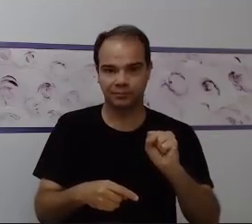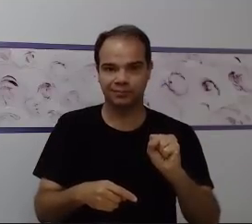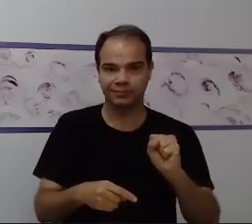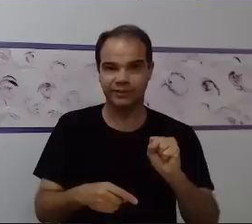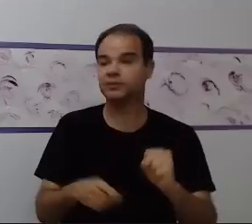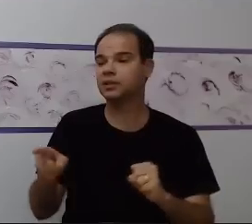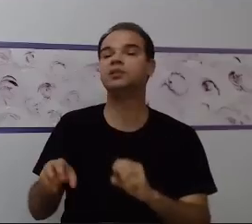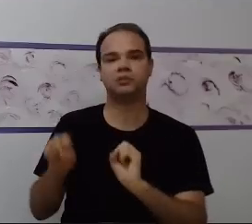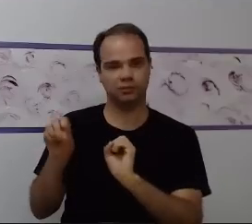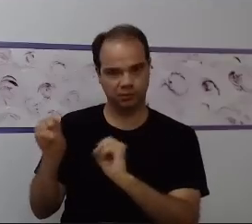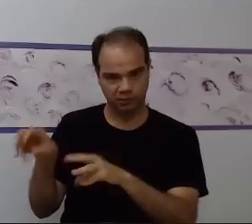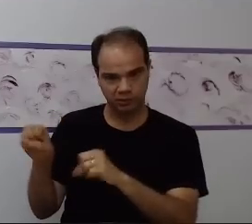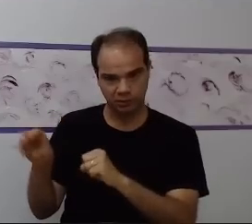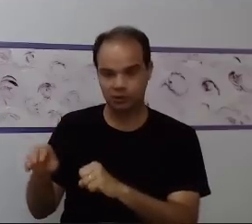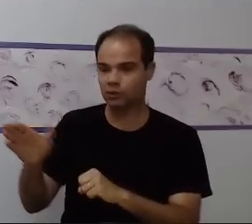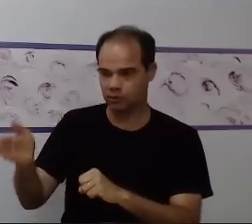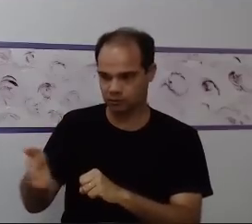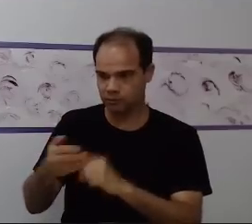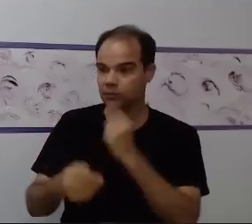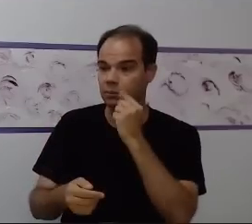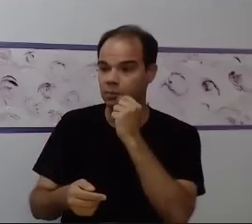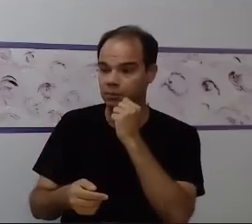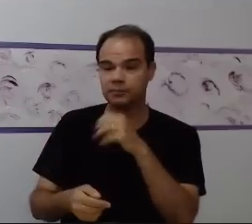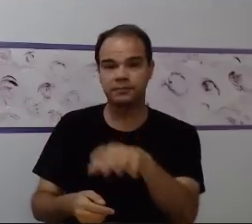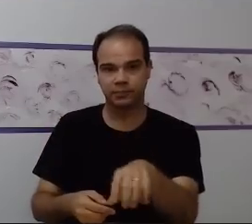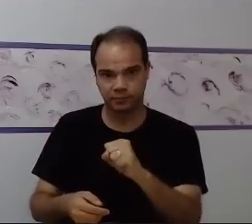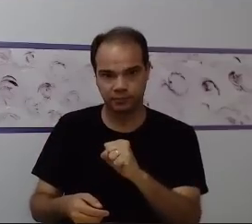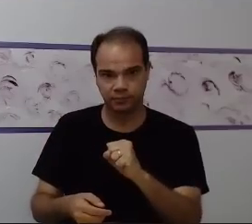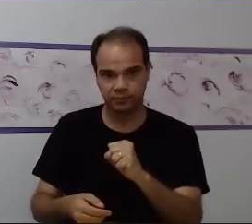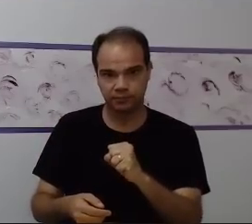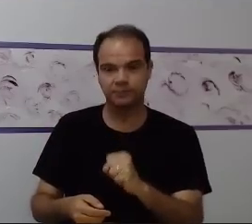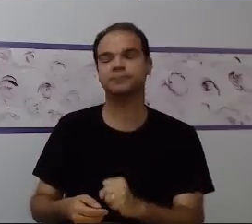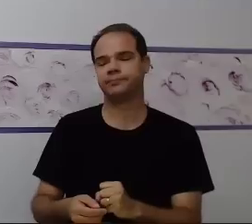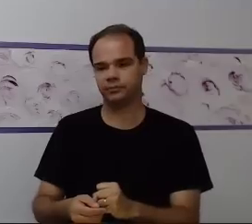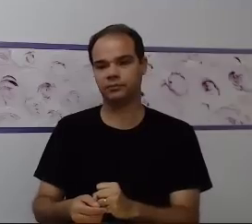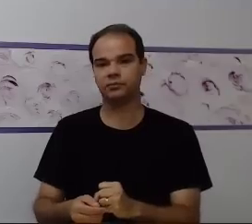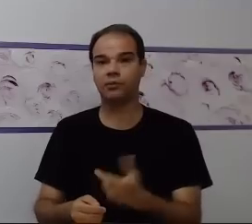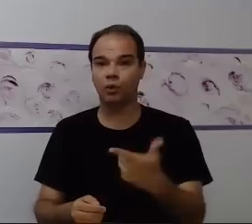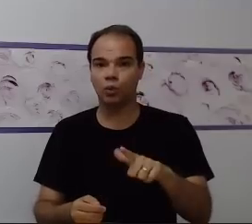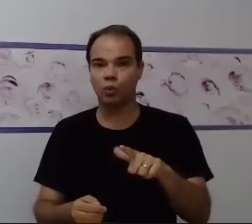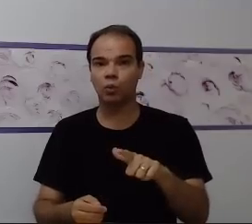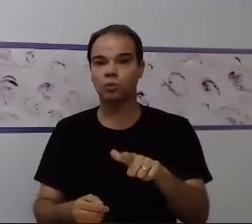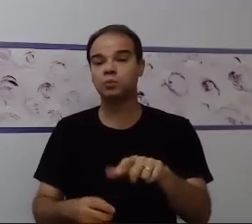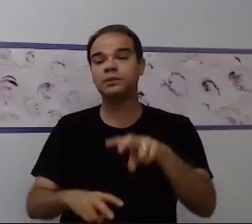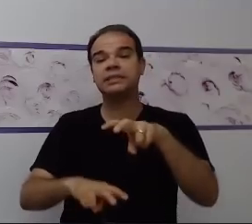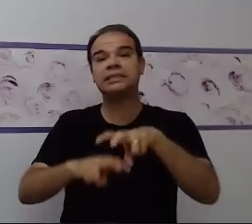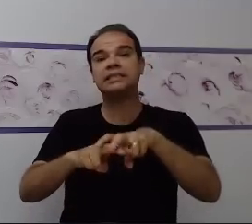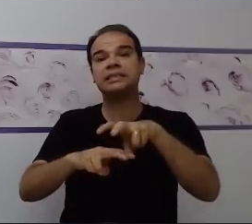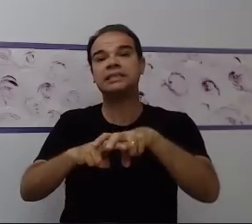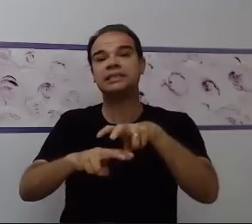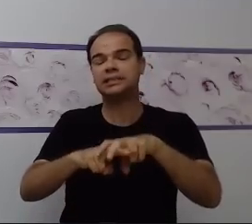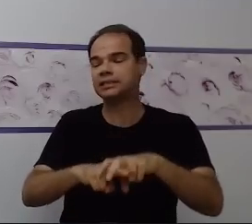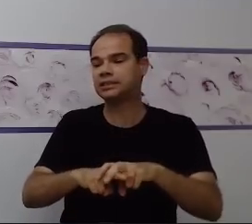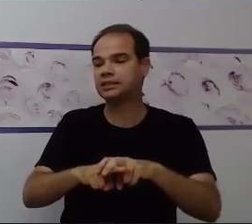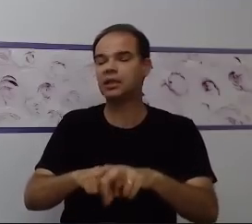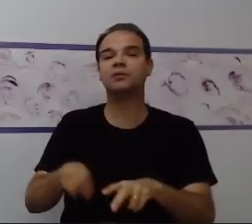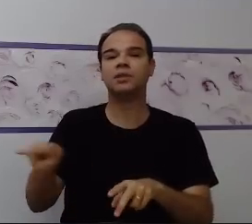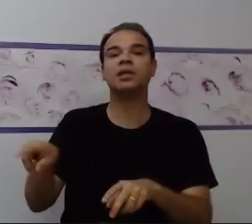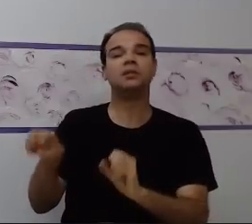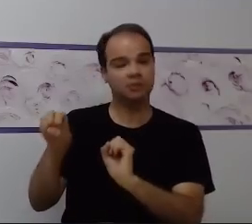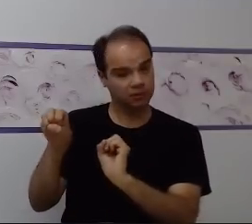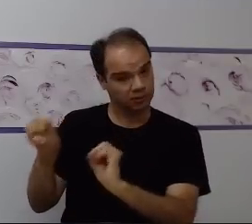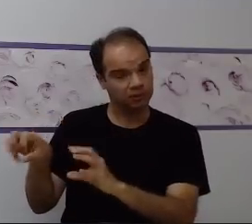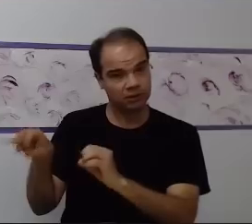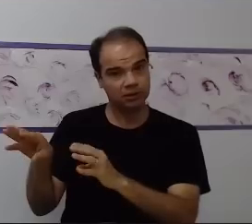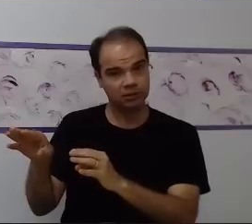cadeira, eu quero de uma forma específica, então eu vou ensinar ele. E às vezes ele precisa não só do